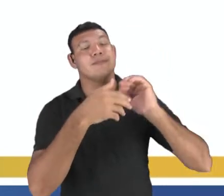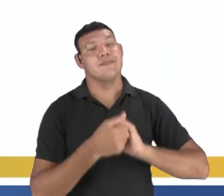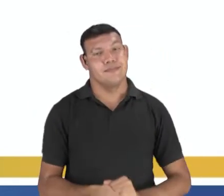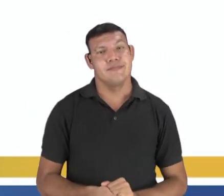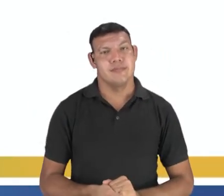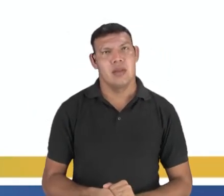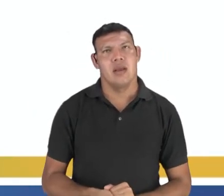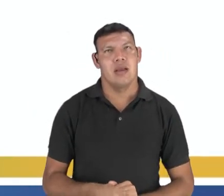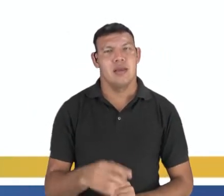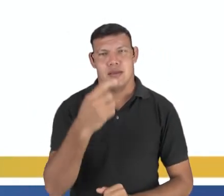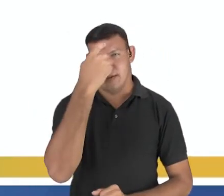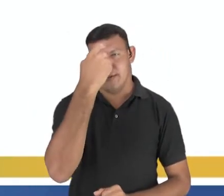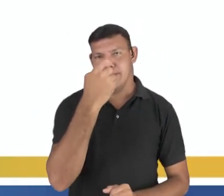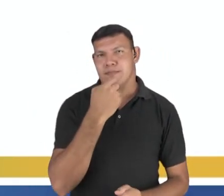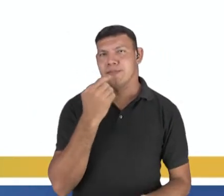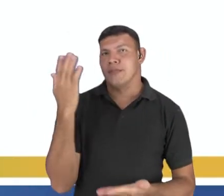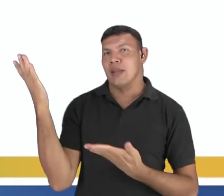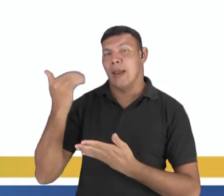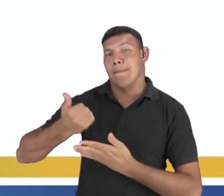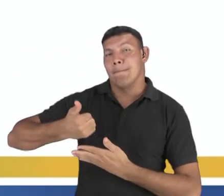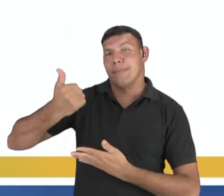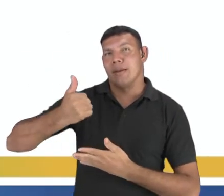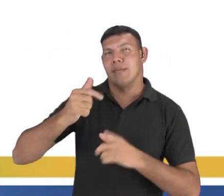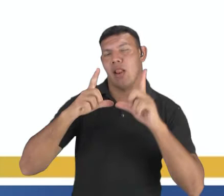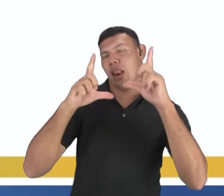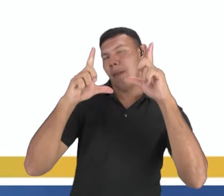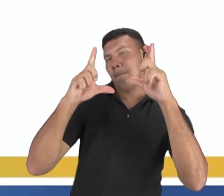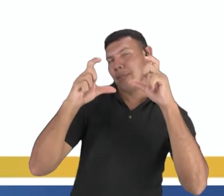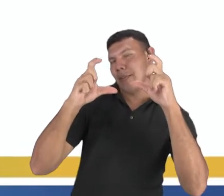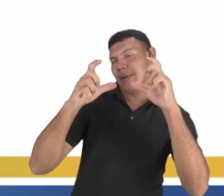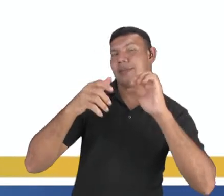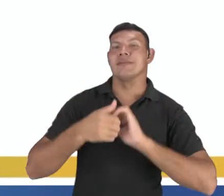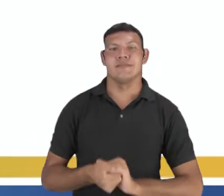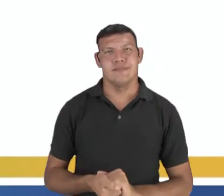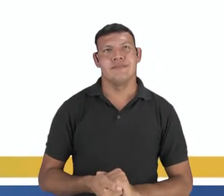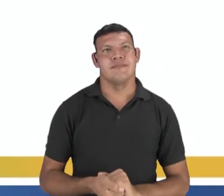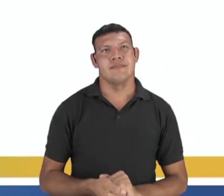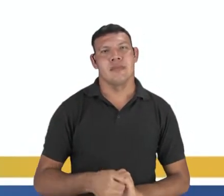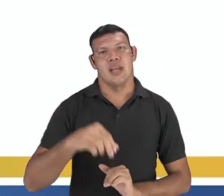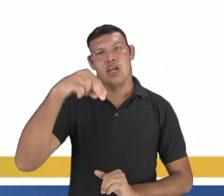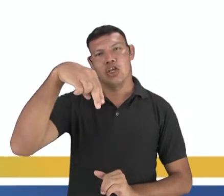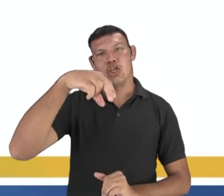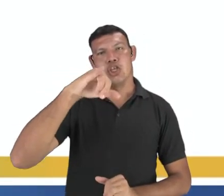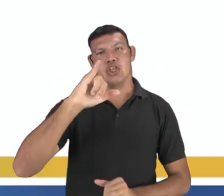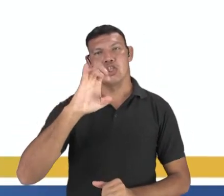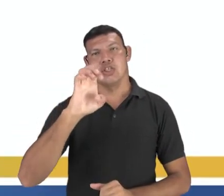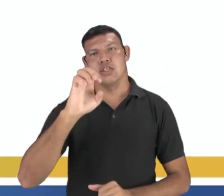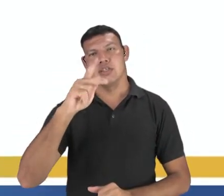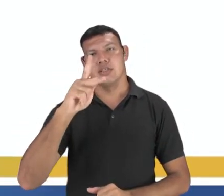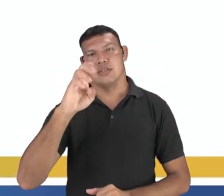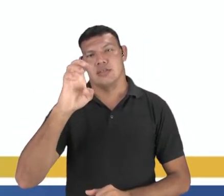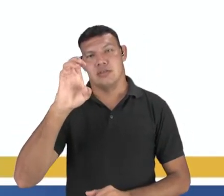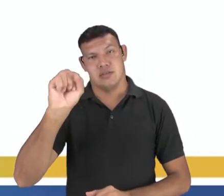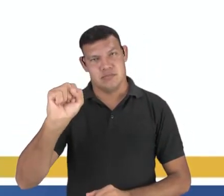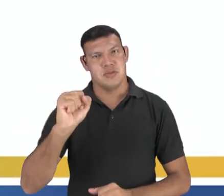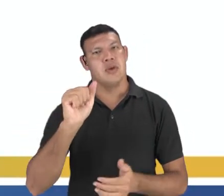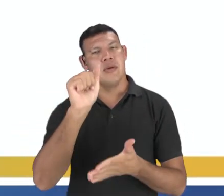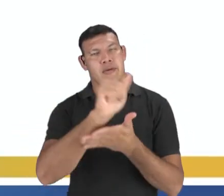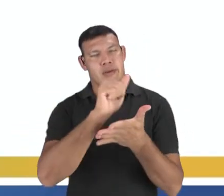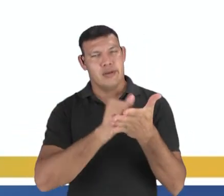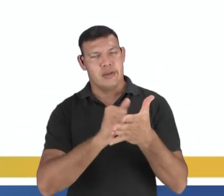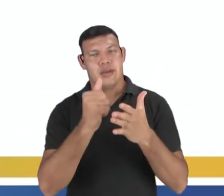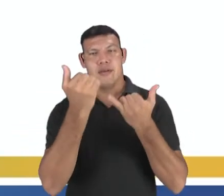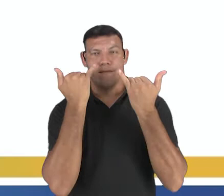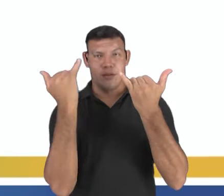pintura. E aí vocês estão vendo a primeira fotografia registrada pela máquina fotográfica de NIEPS e aí tem